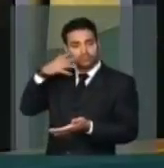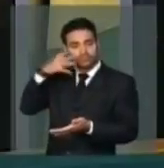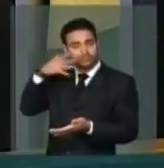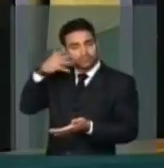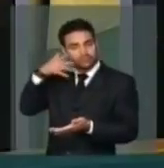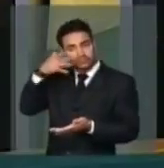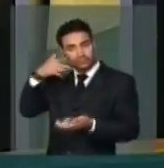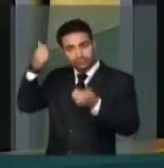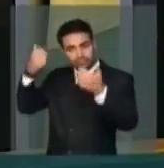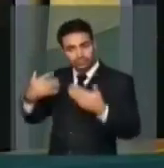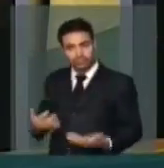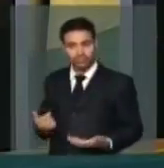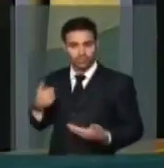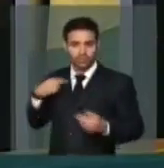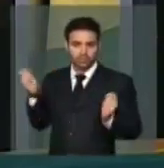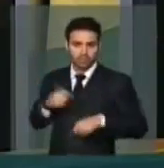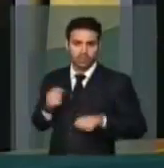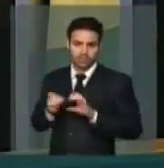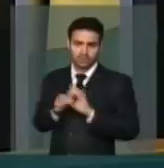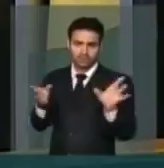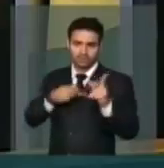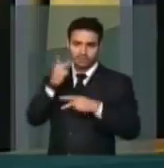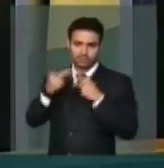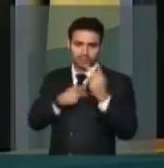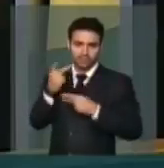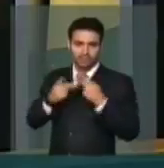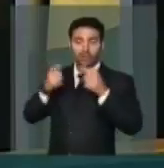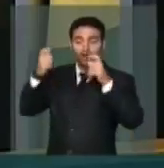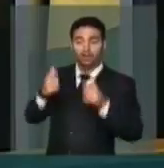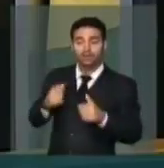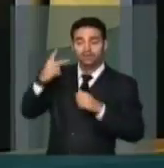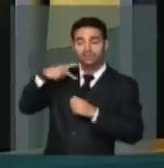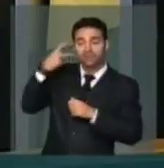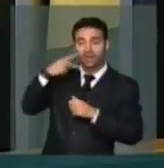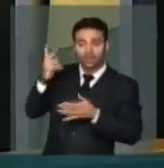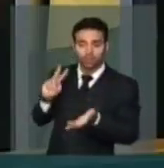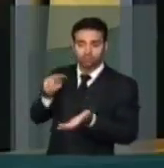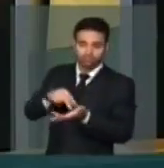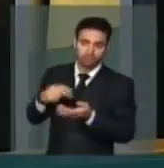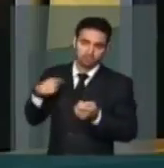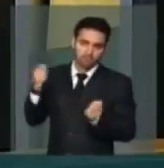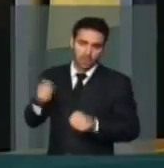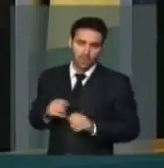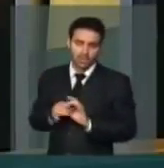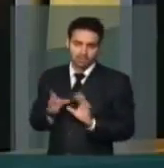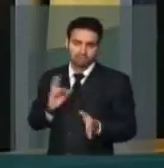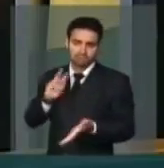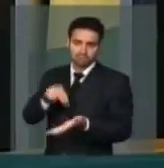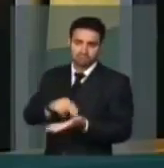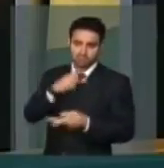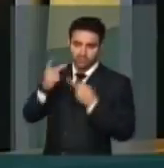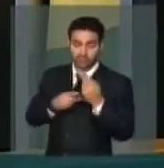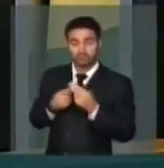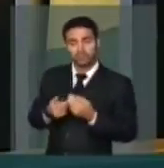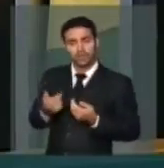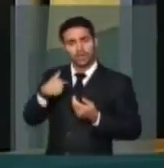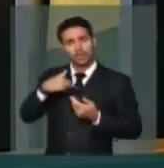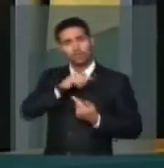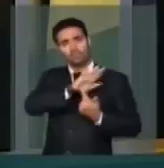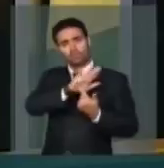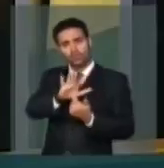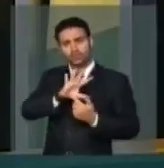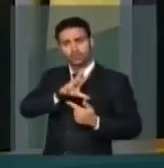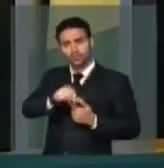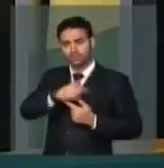que é uma prerrogativa daquela casa de leis que se faz na Câmara de Vereadores e pude mostrar para a população todo o